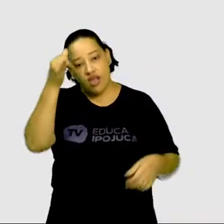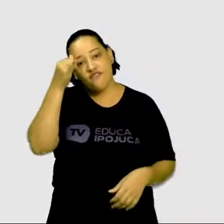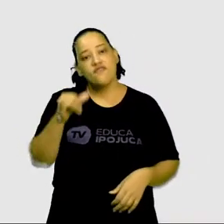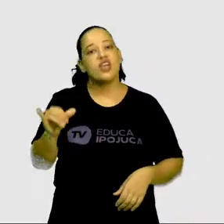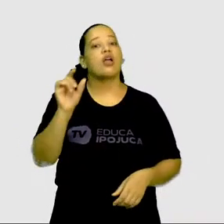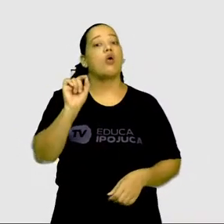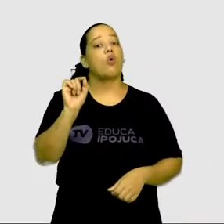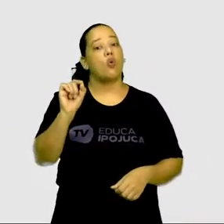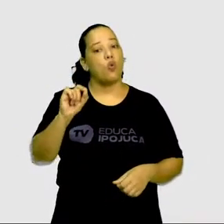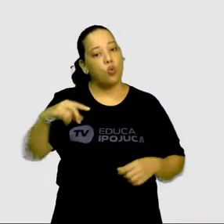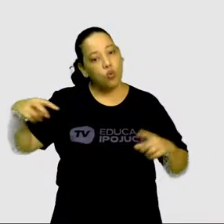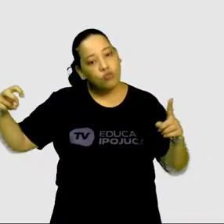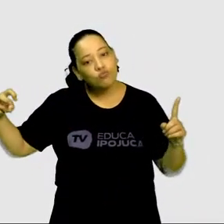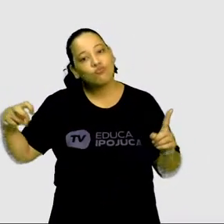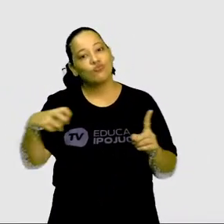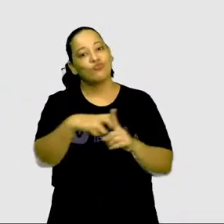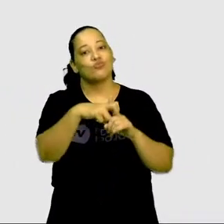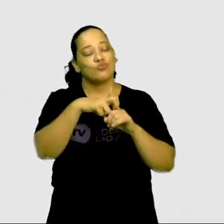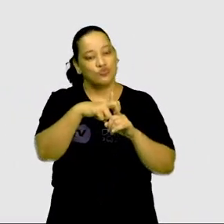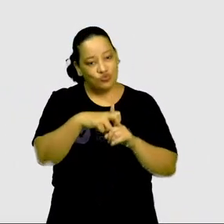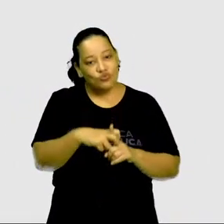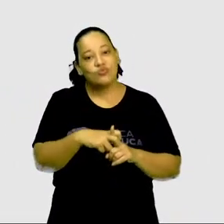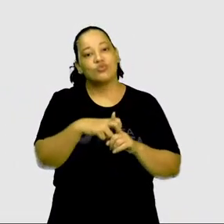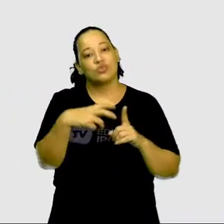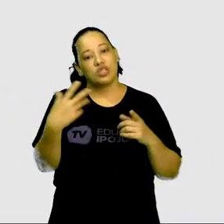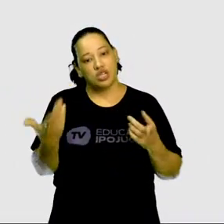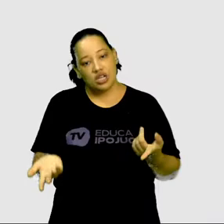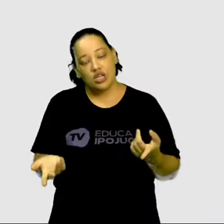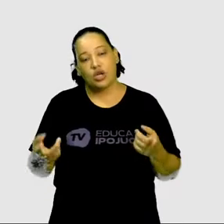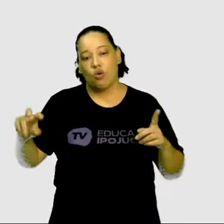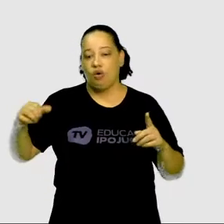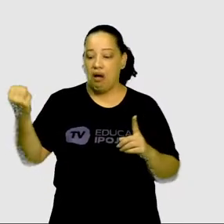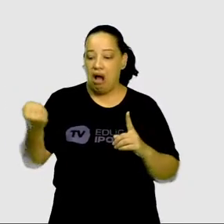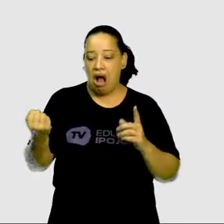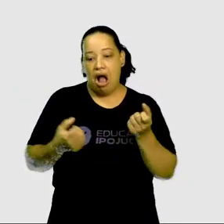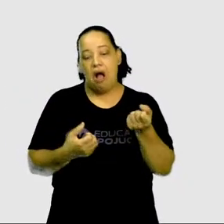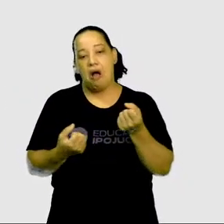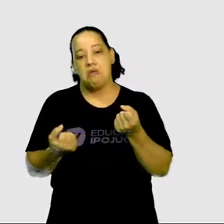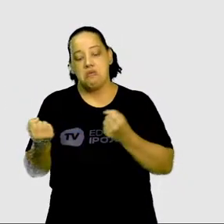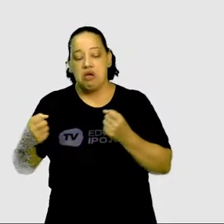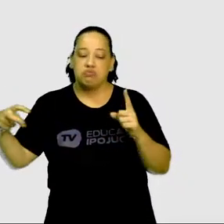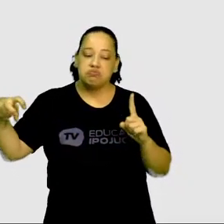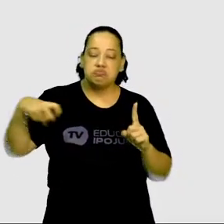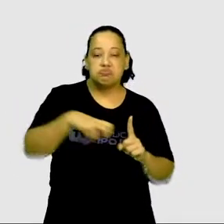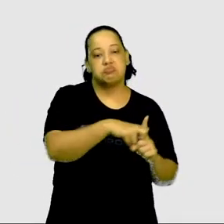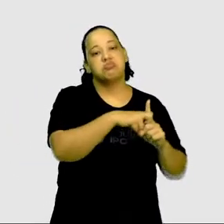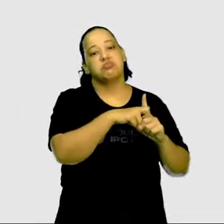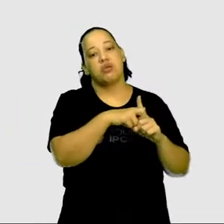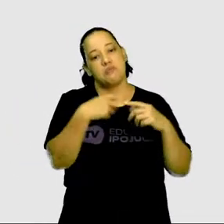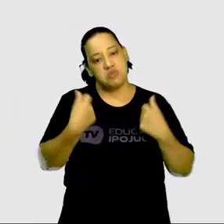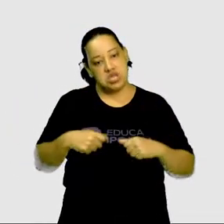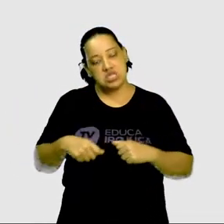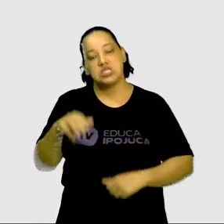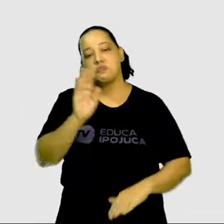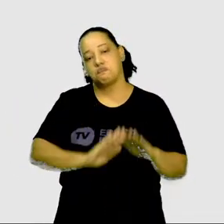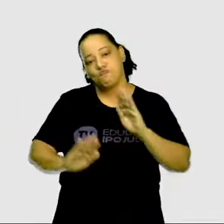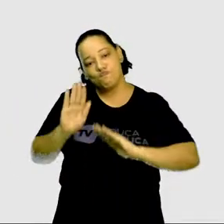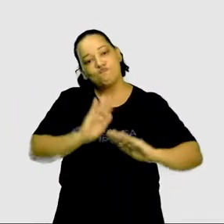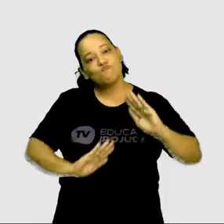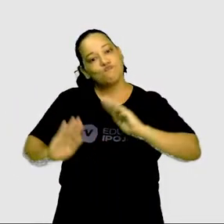acidentes nas ruas e não ser atropelados. Então, por isso que devemos ter